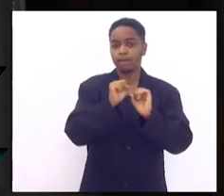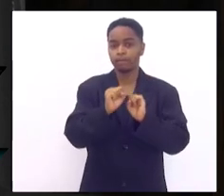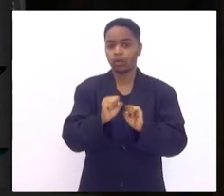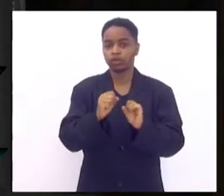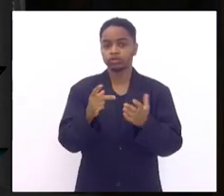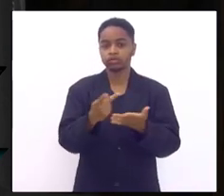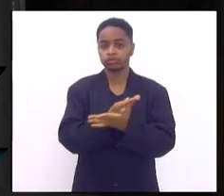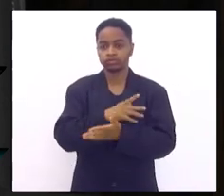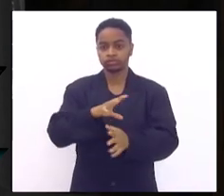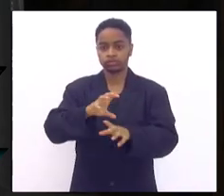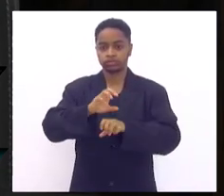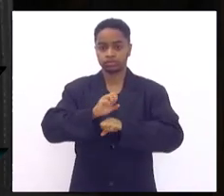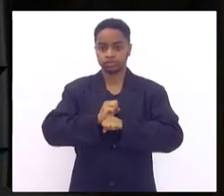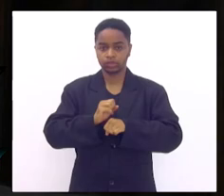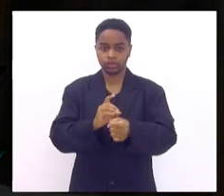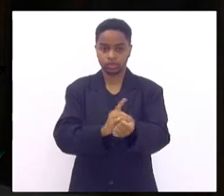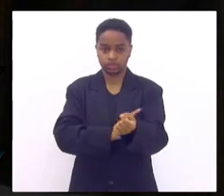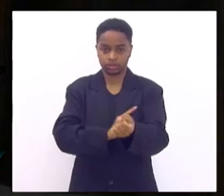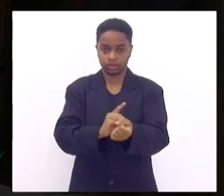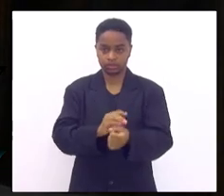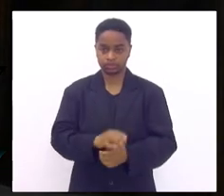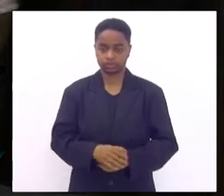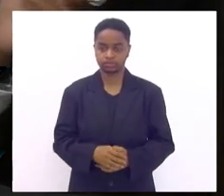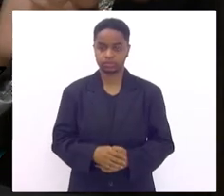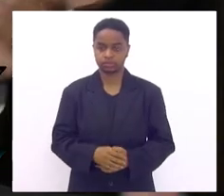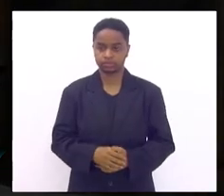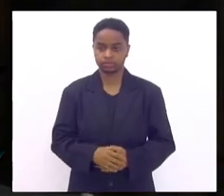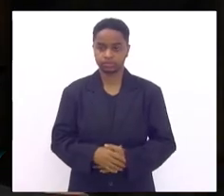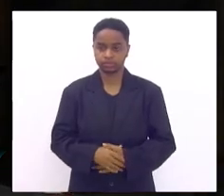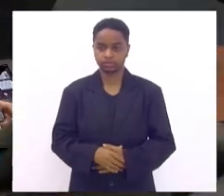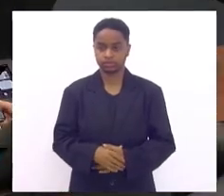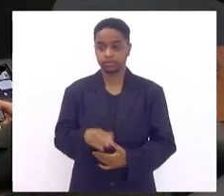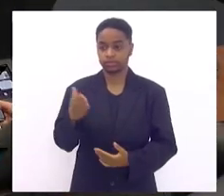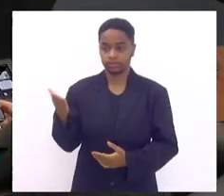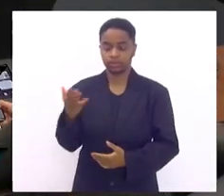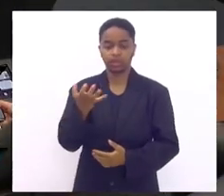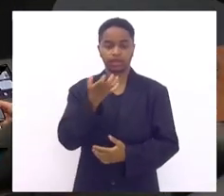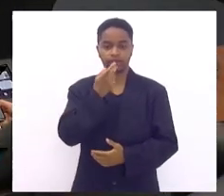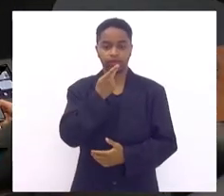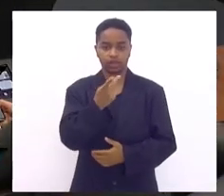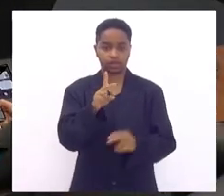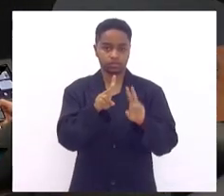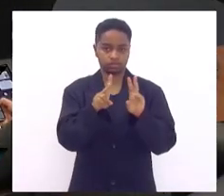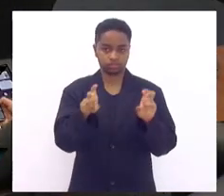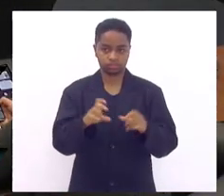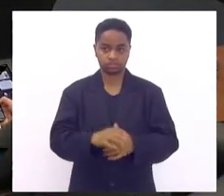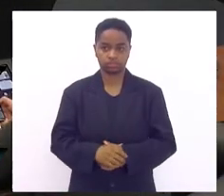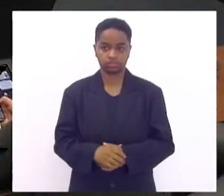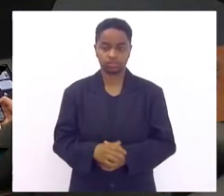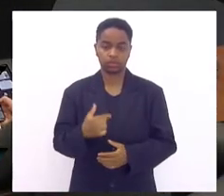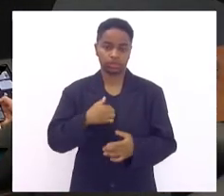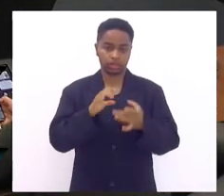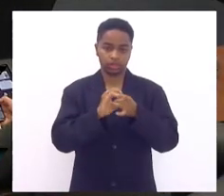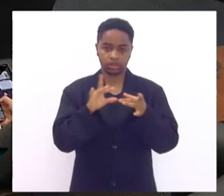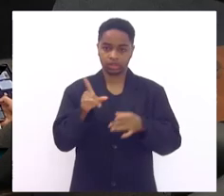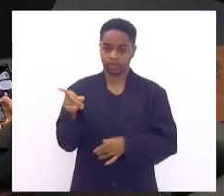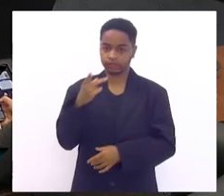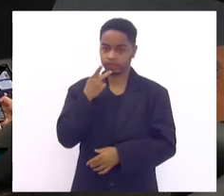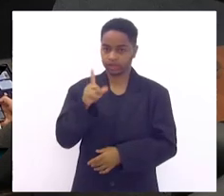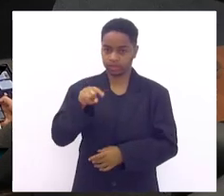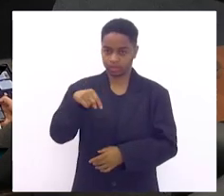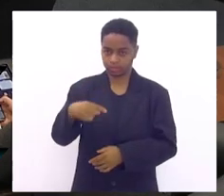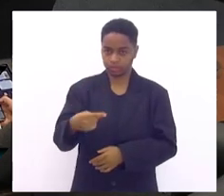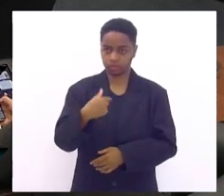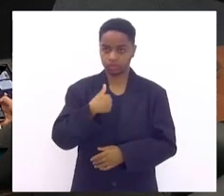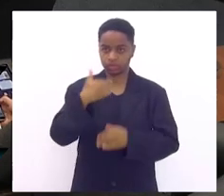o diabetes doutor Adilson quer falar sobre vou deixar o doutor Adilson falar já já quero